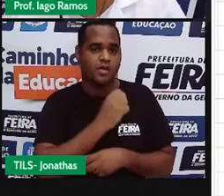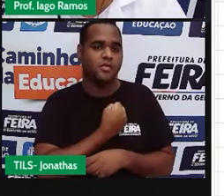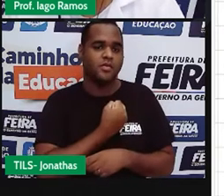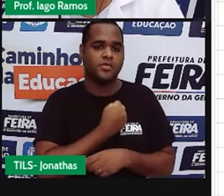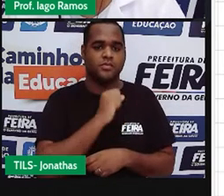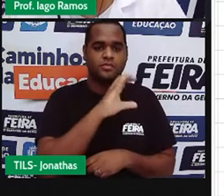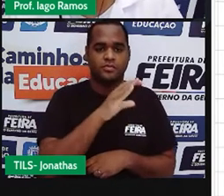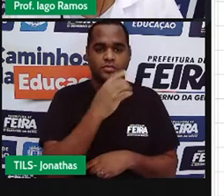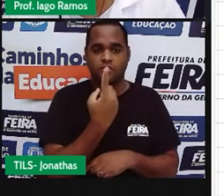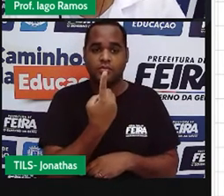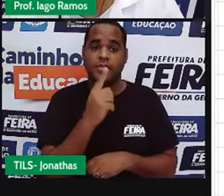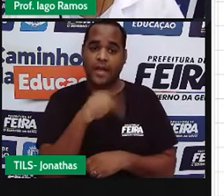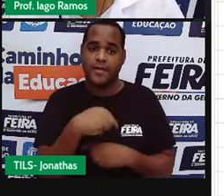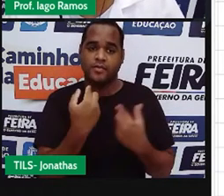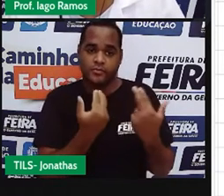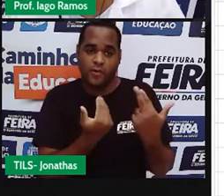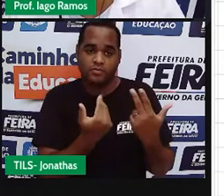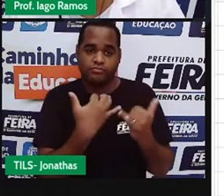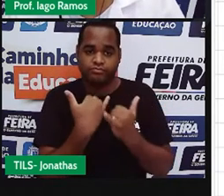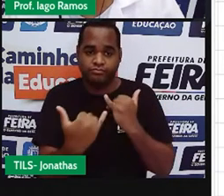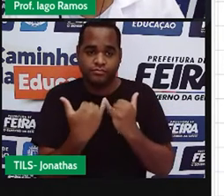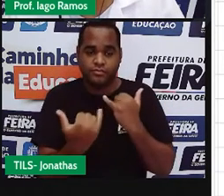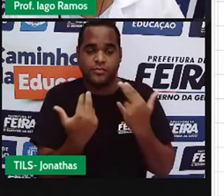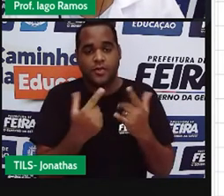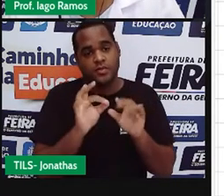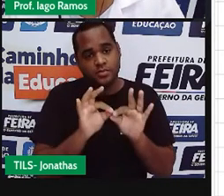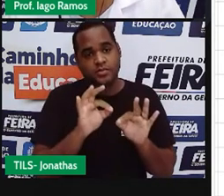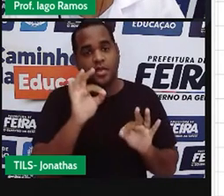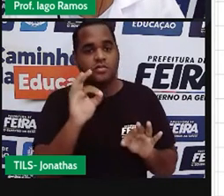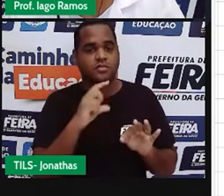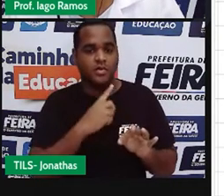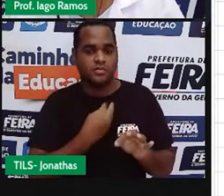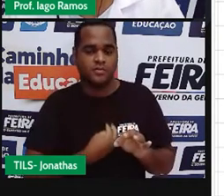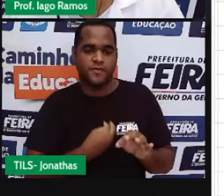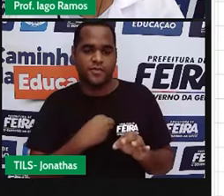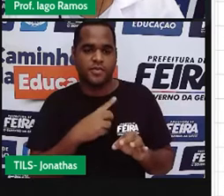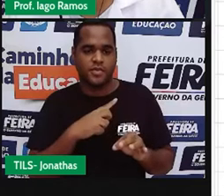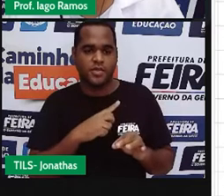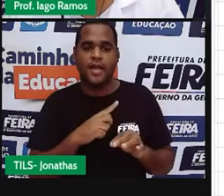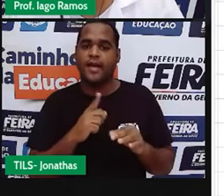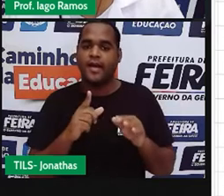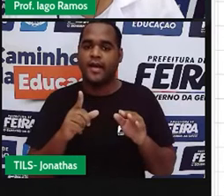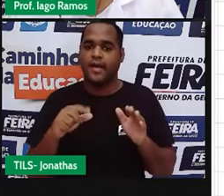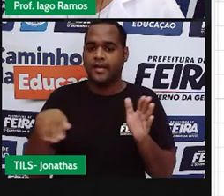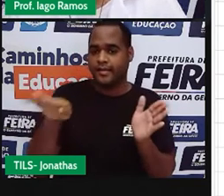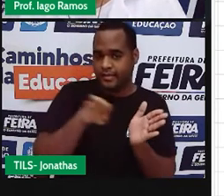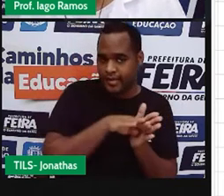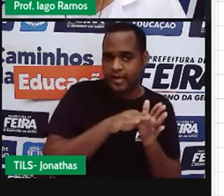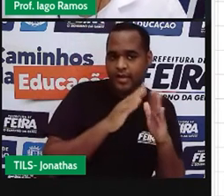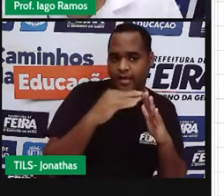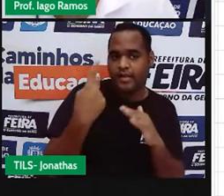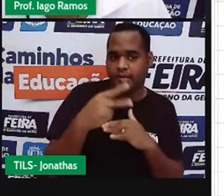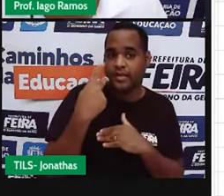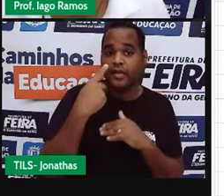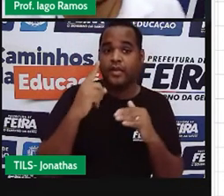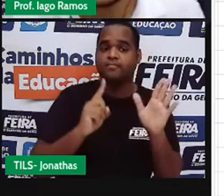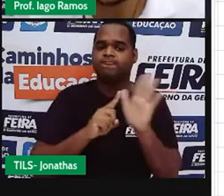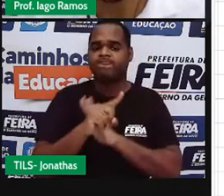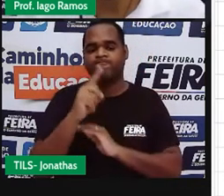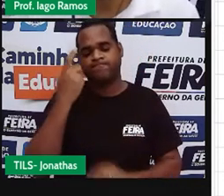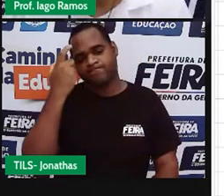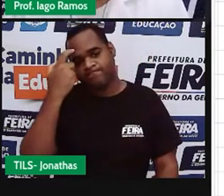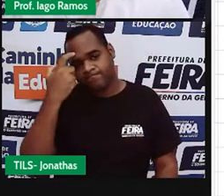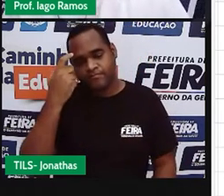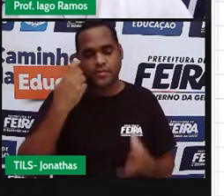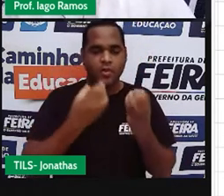tem que ser a mesma da distância dele até a casa 2. E aí, eu te pergunto. Você acha que